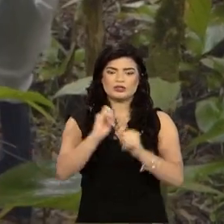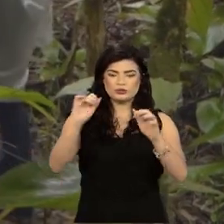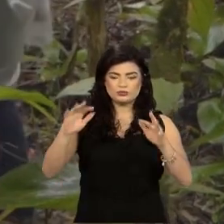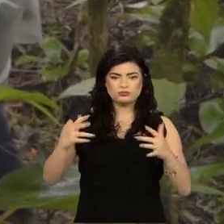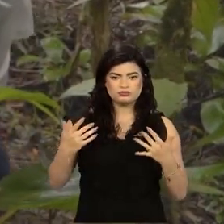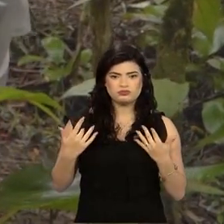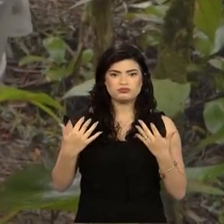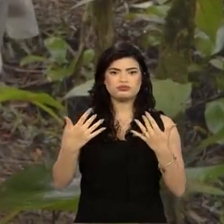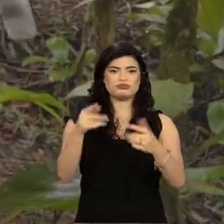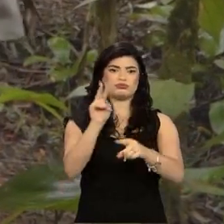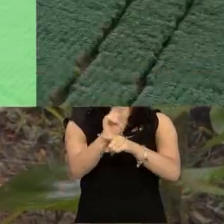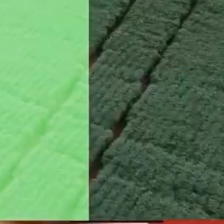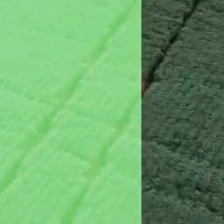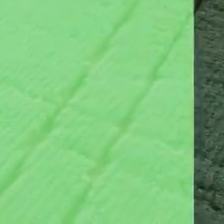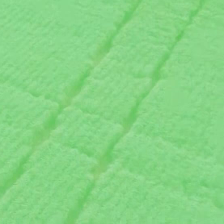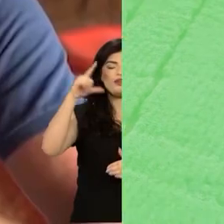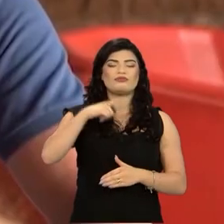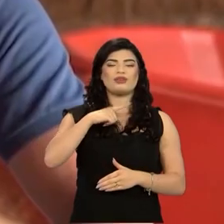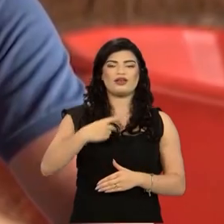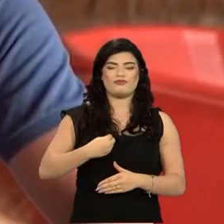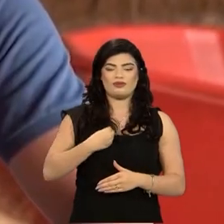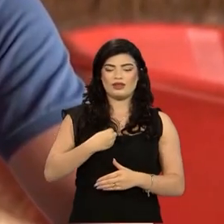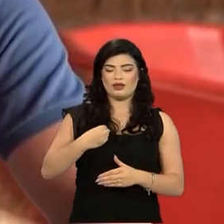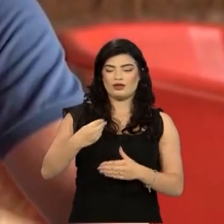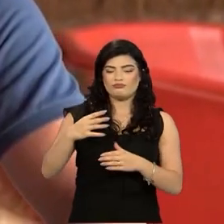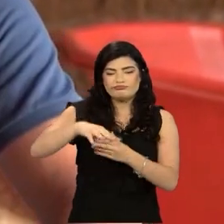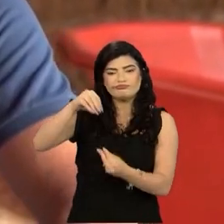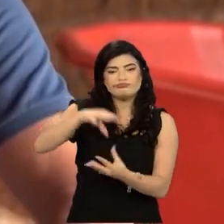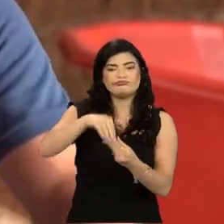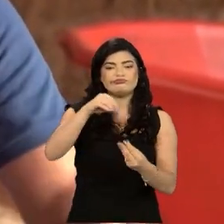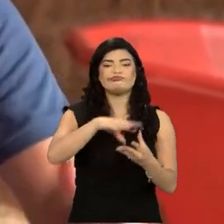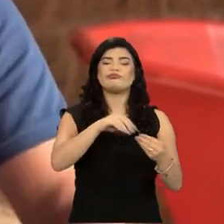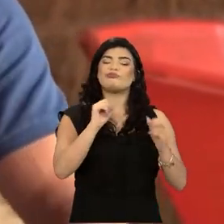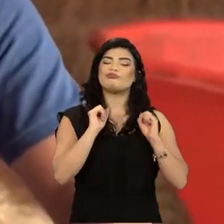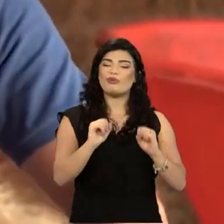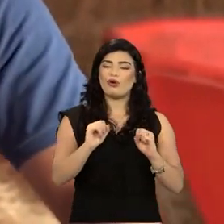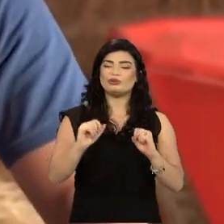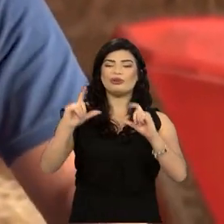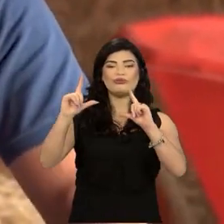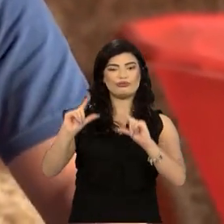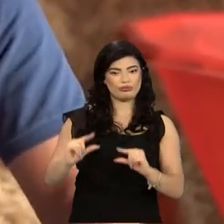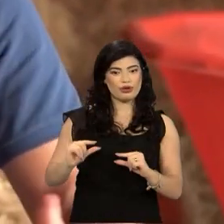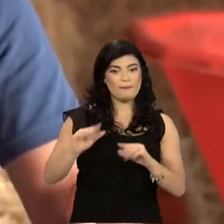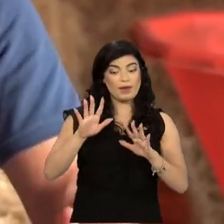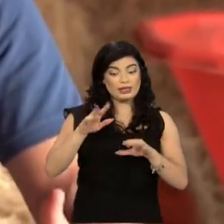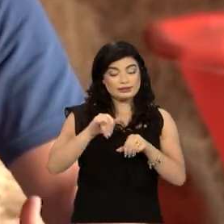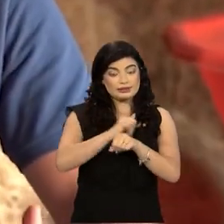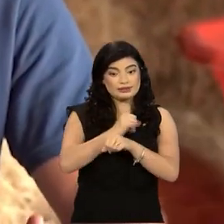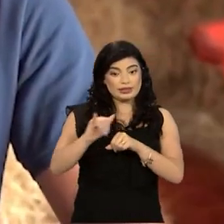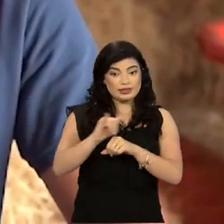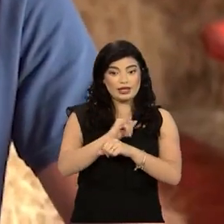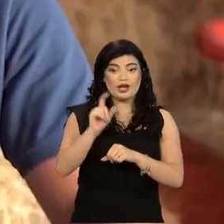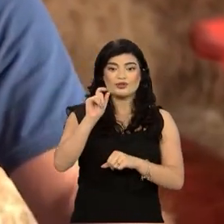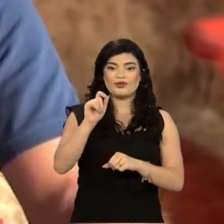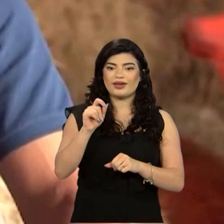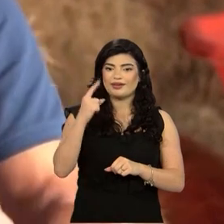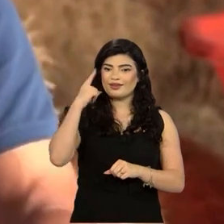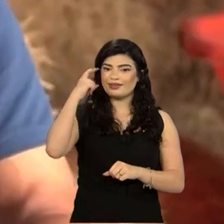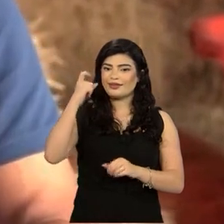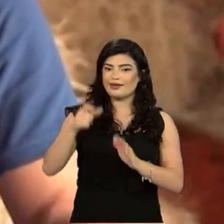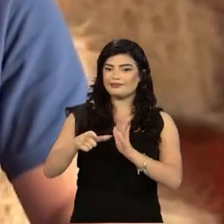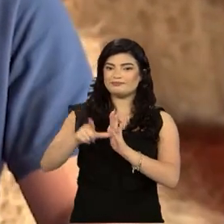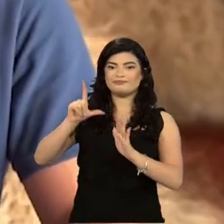e conservação. Uma das estratégias que nós temos para preservar alimento,